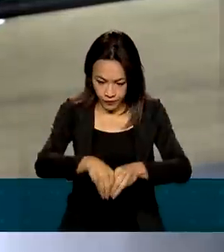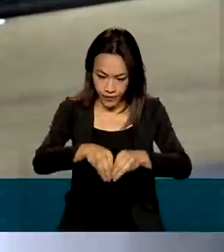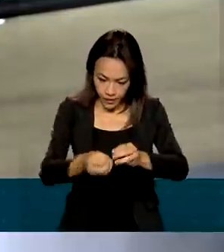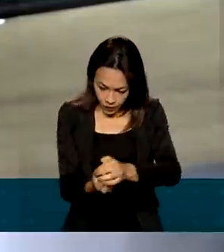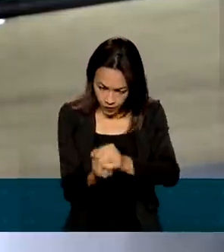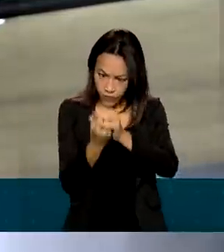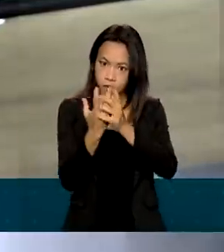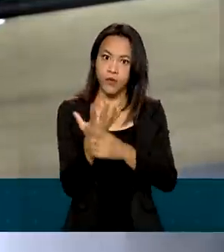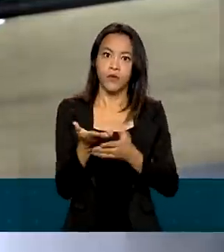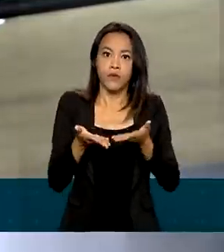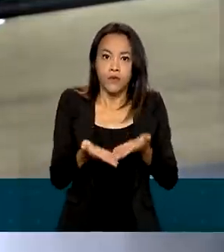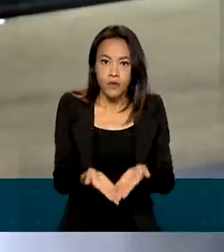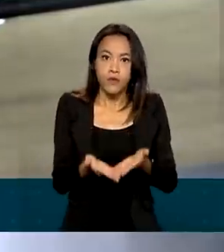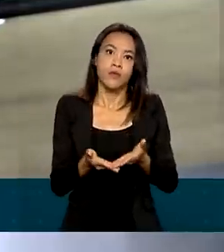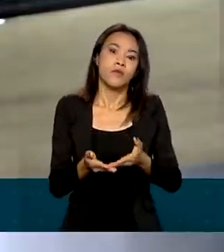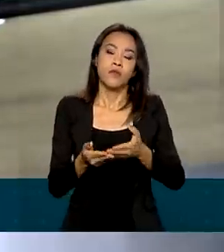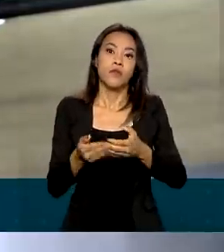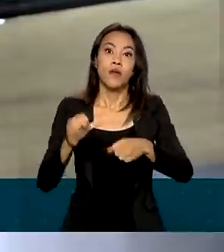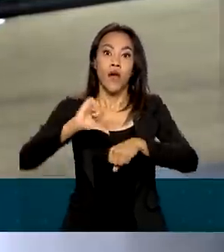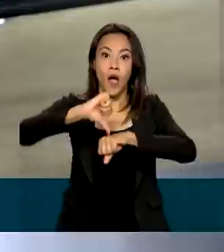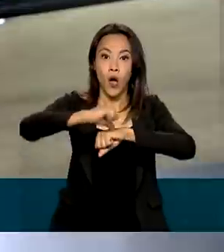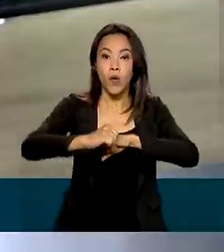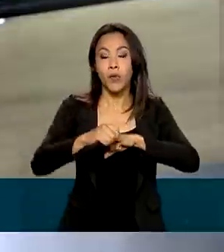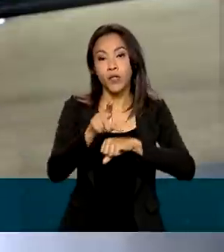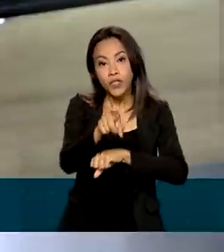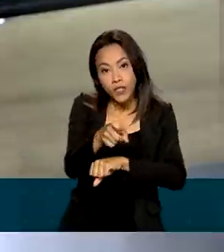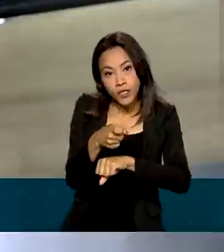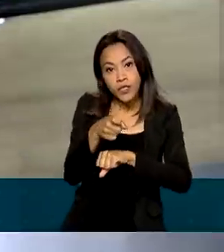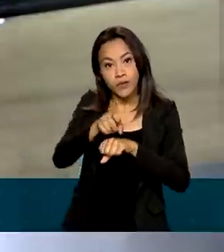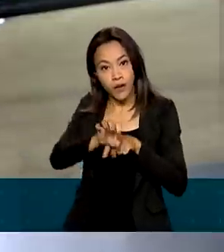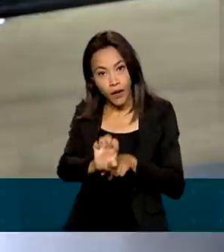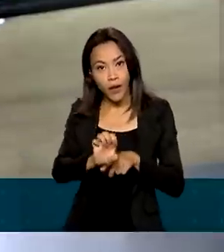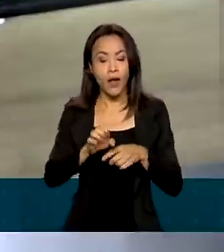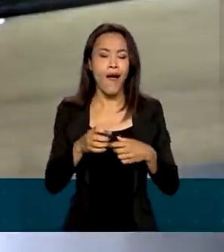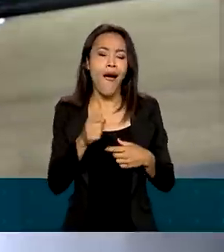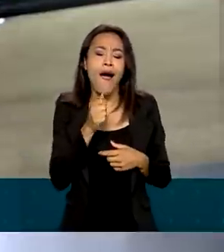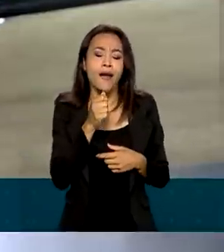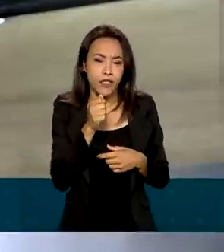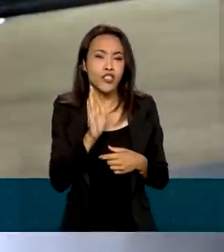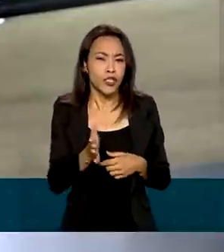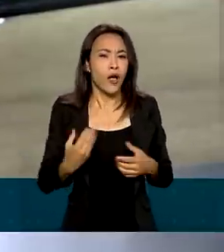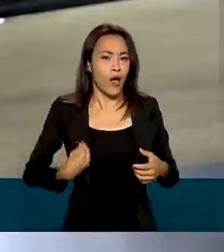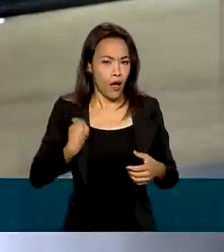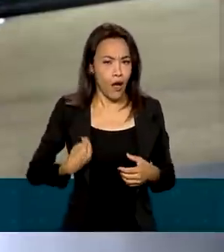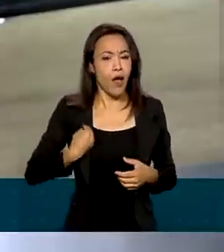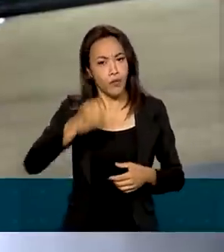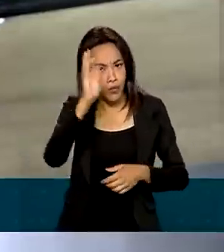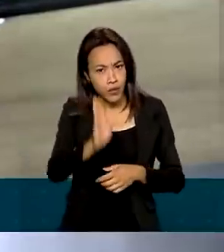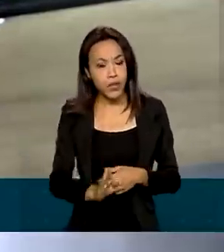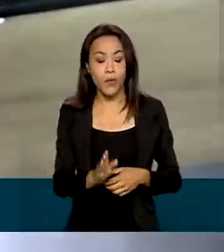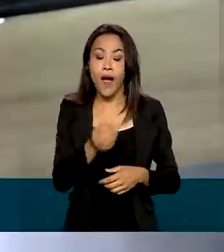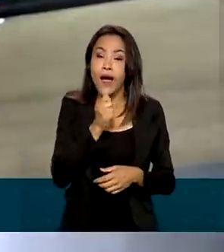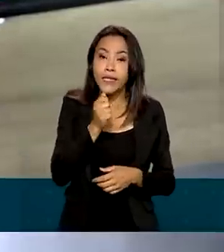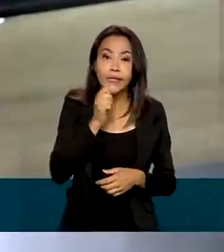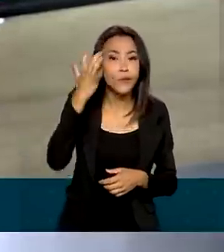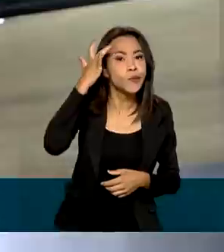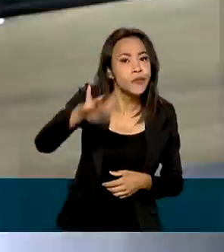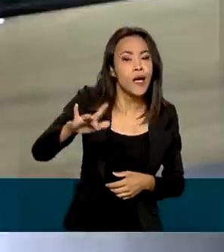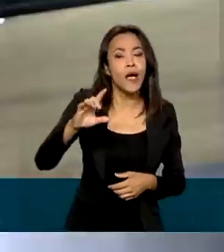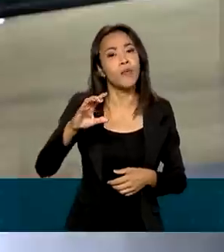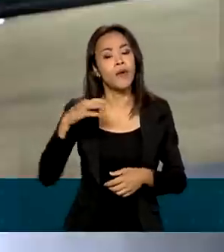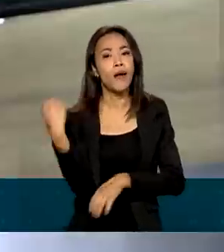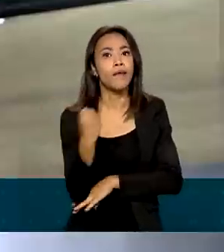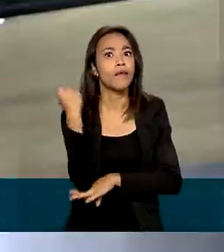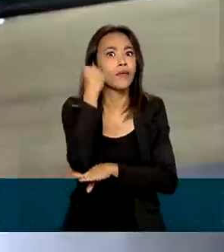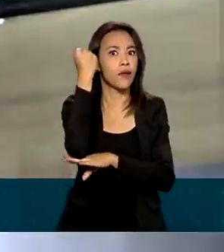janeiro deste ano. Segundo Butantan, ainda não há evidências suficientes acerca da transmissão, da gravidade e